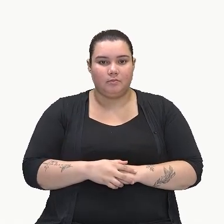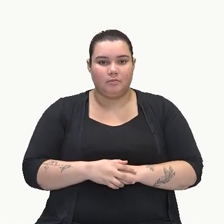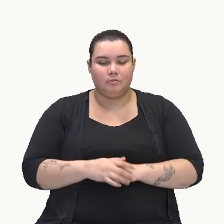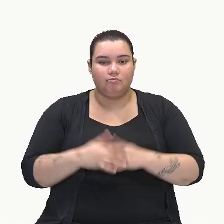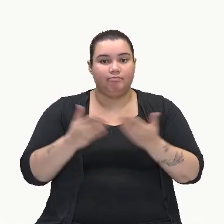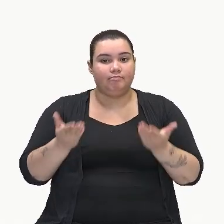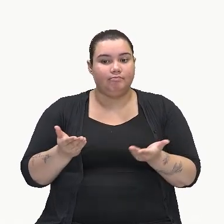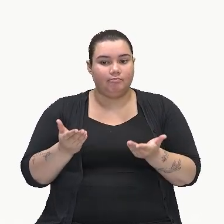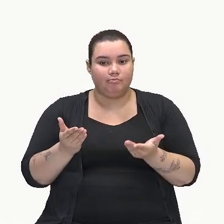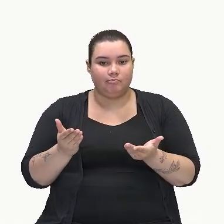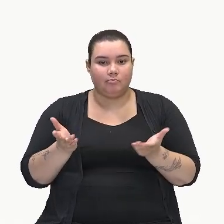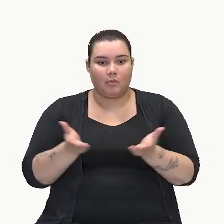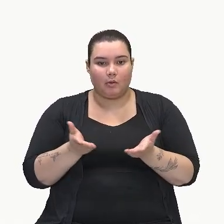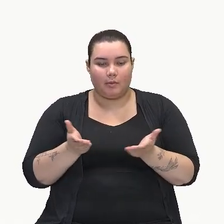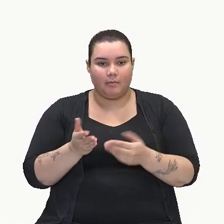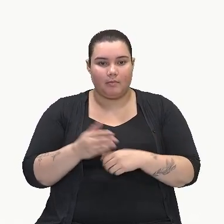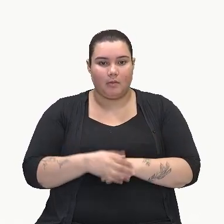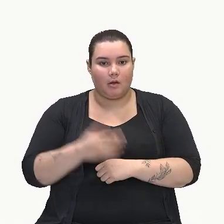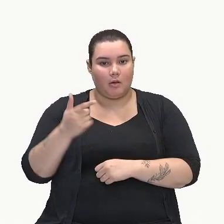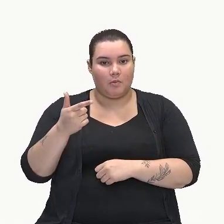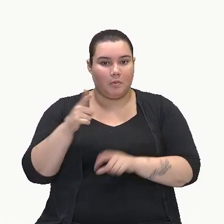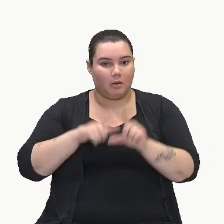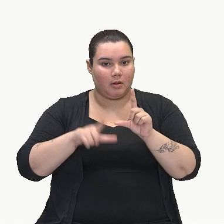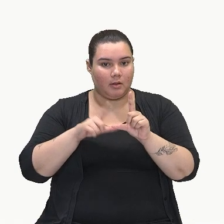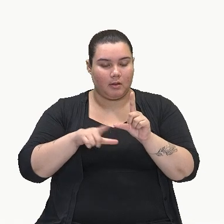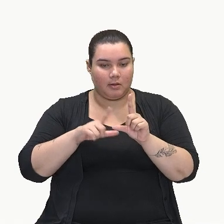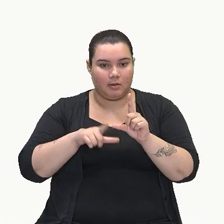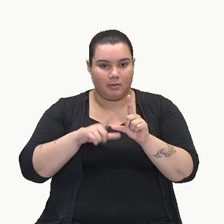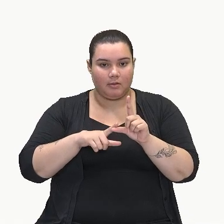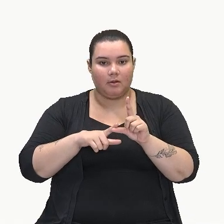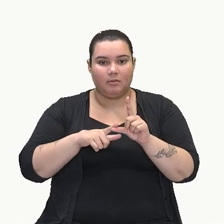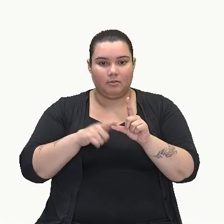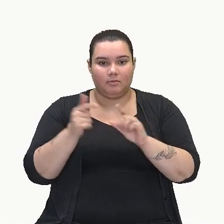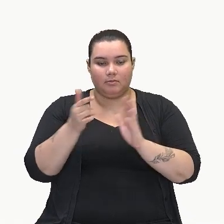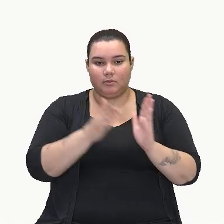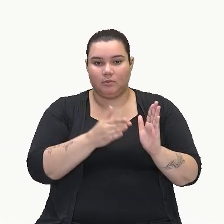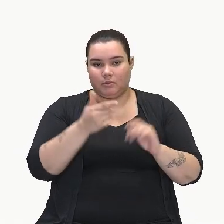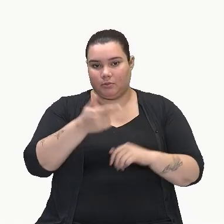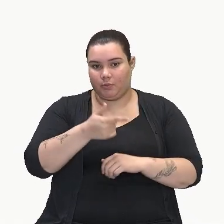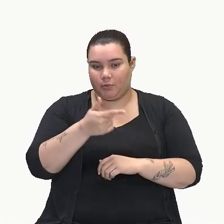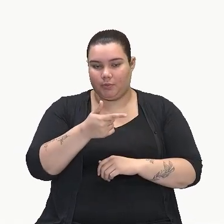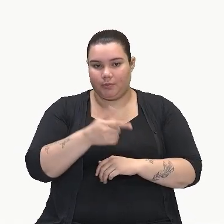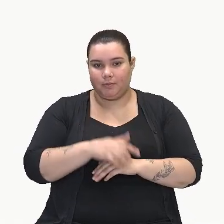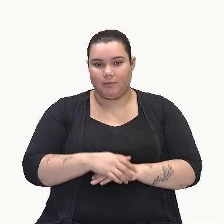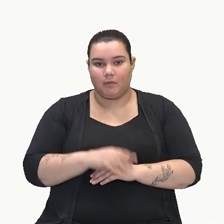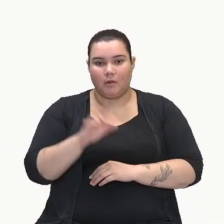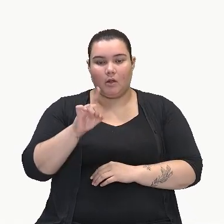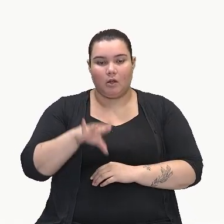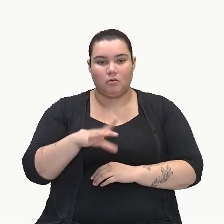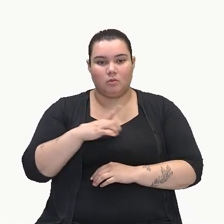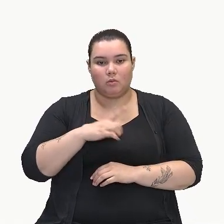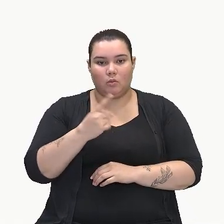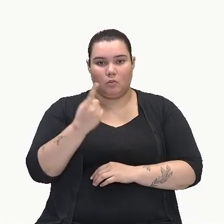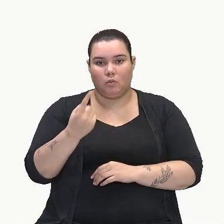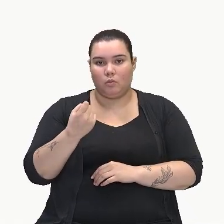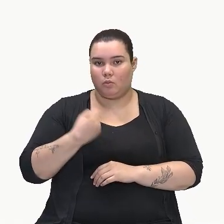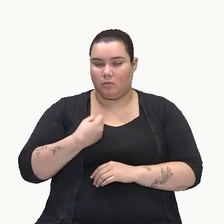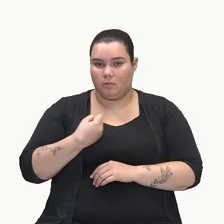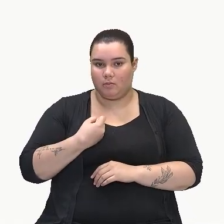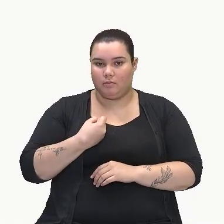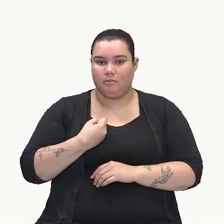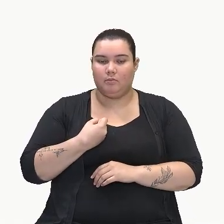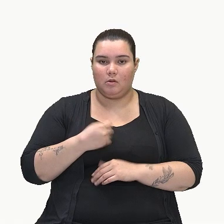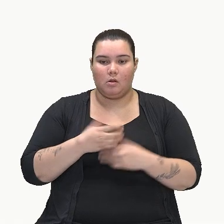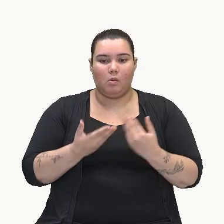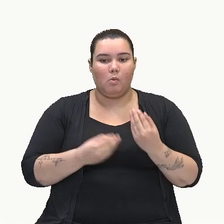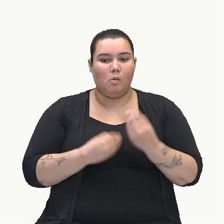agora? Não tem letra aqui no nosso segundo termo, Do polinômio. É apenas um número. O a